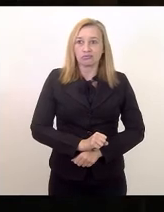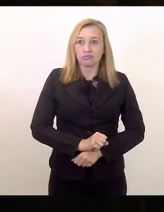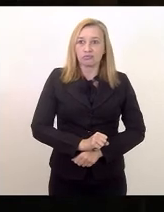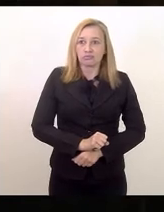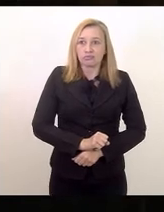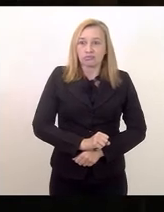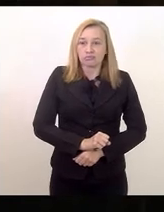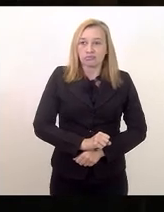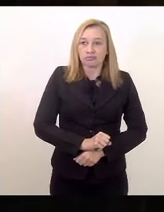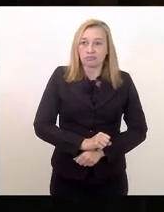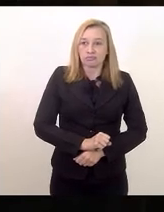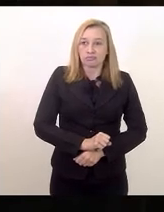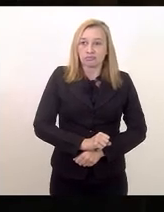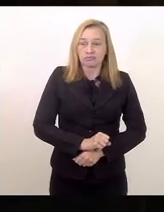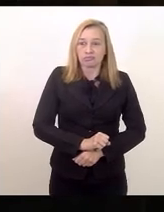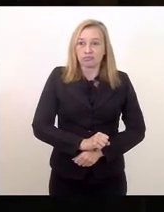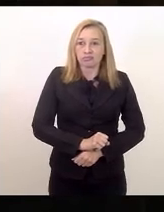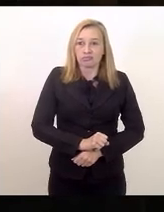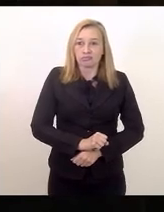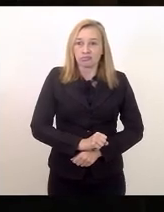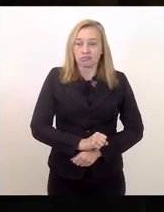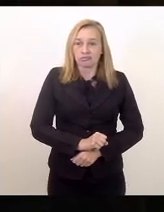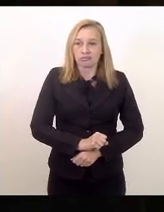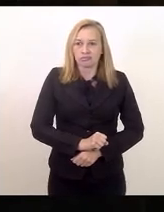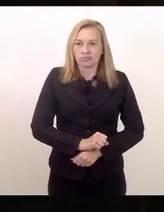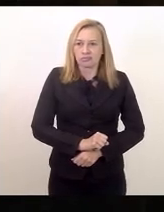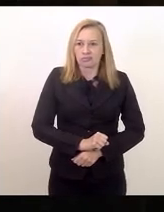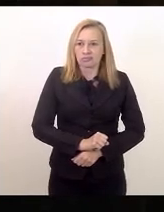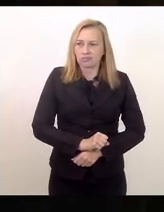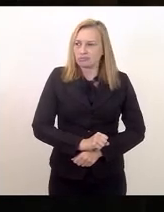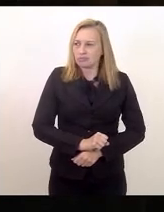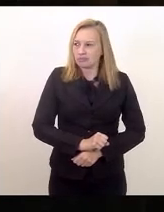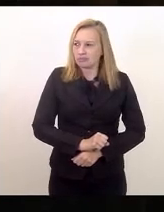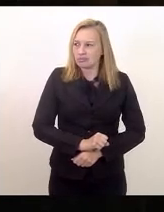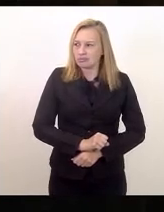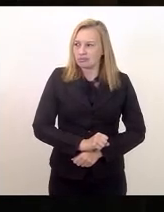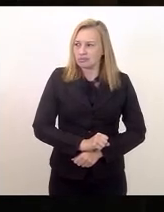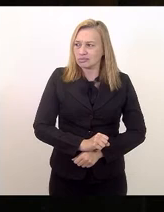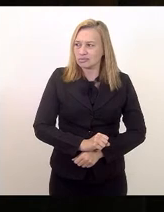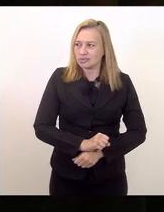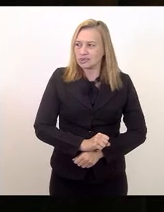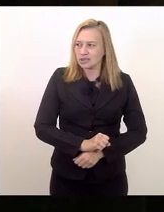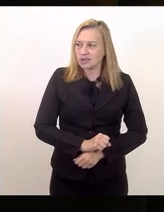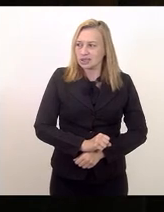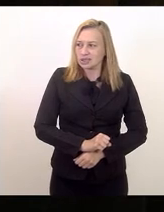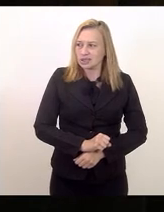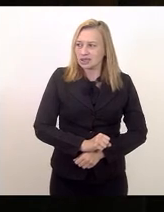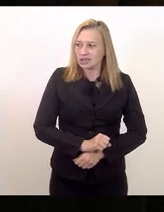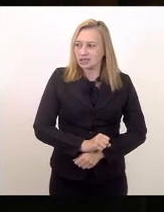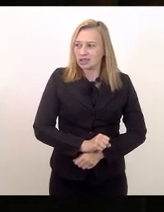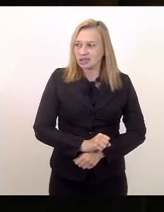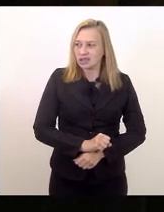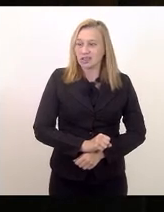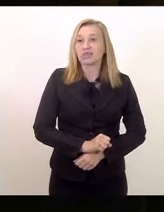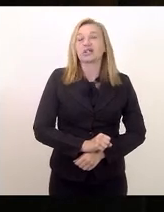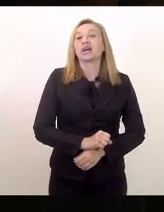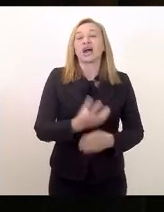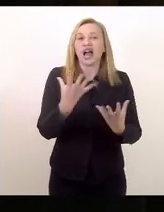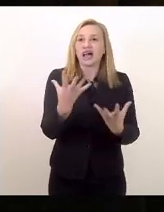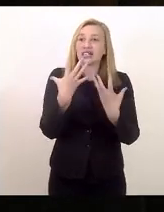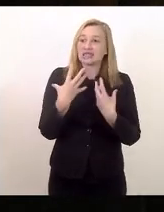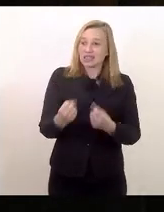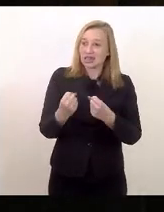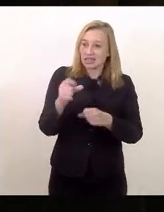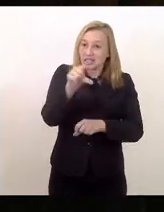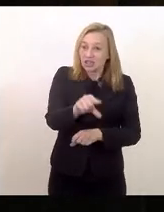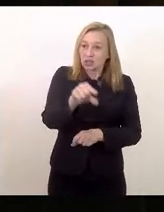acata a arista tríplice para a escolha dos reitores das universidades.